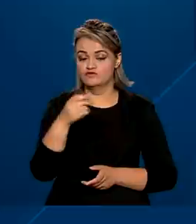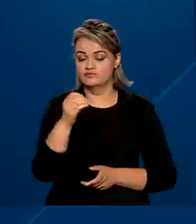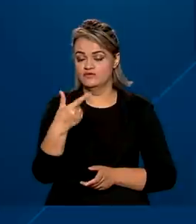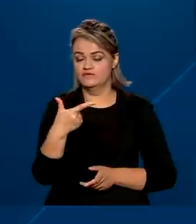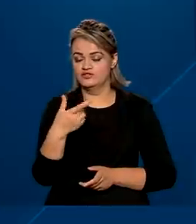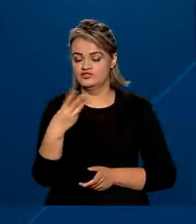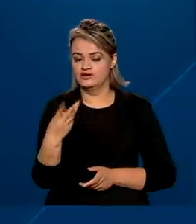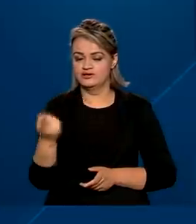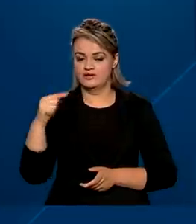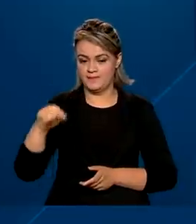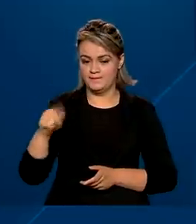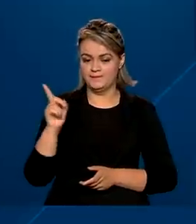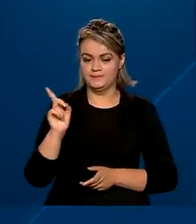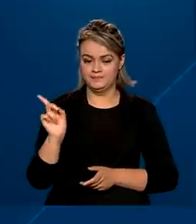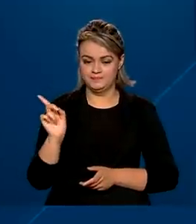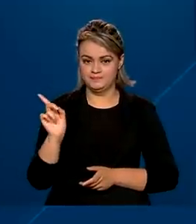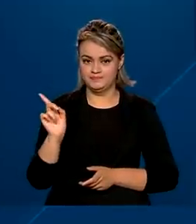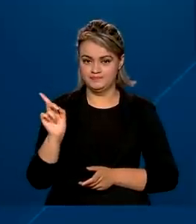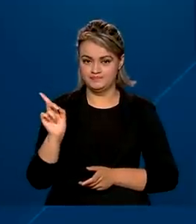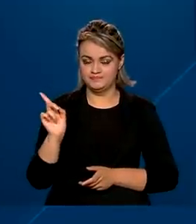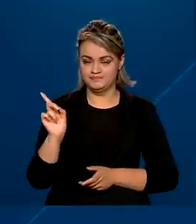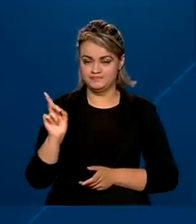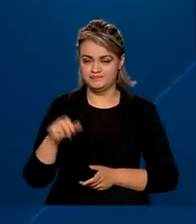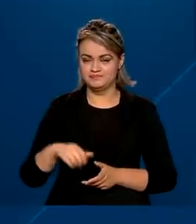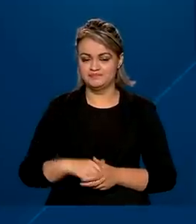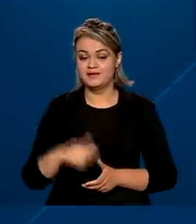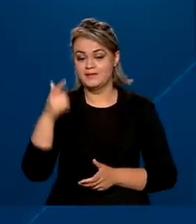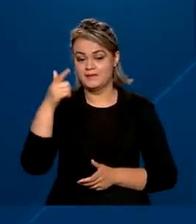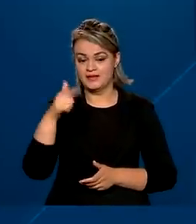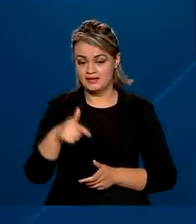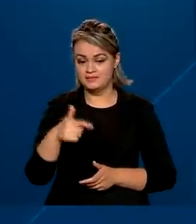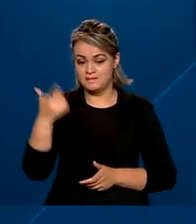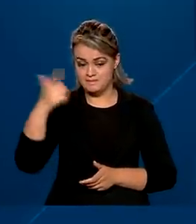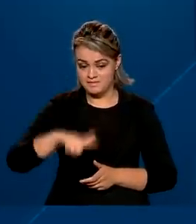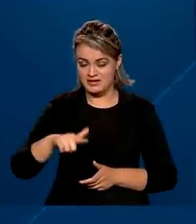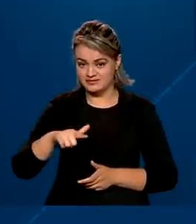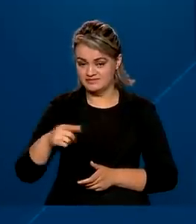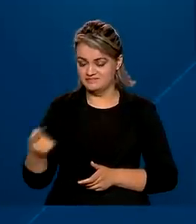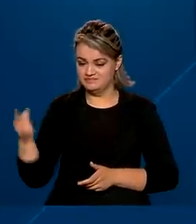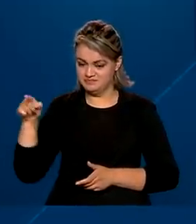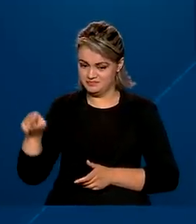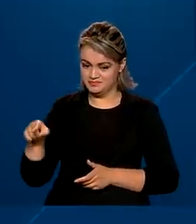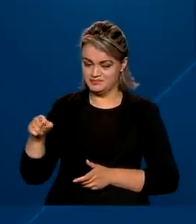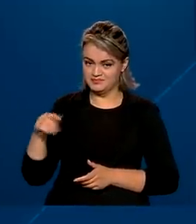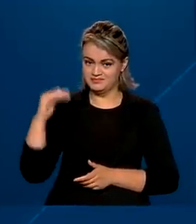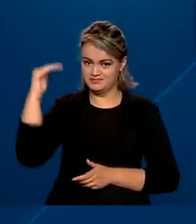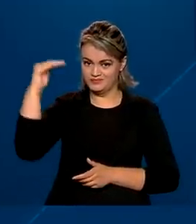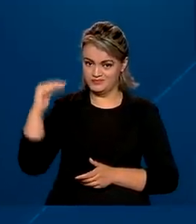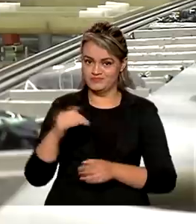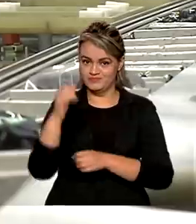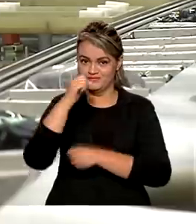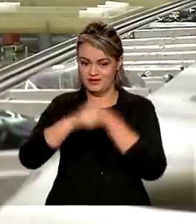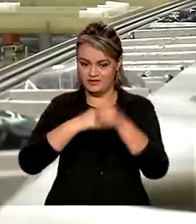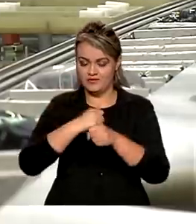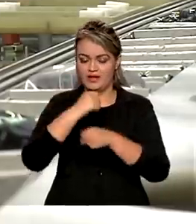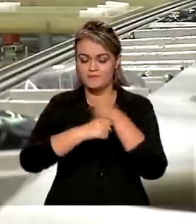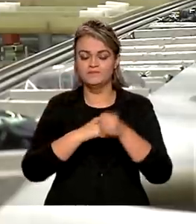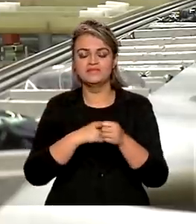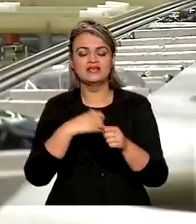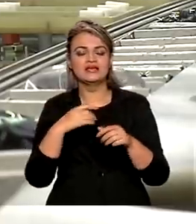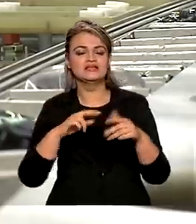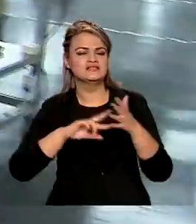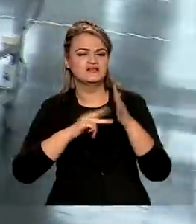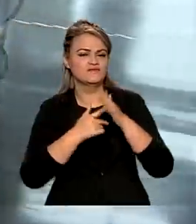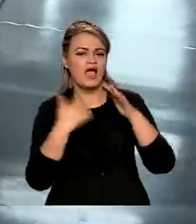R 1,6 bilhão e mais de R$ 2 bilhões em 2024. Para as empresas,